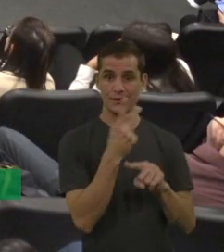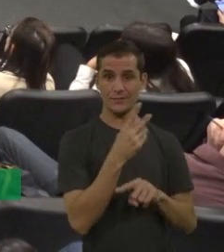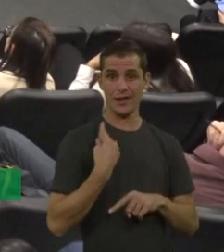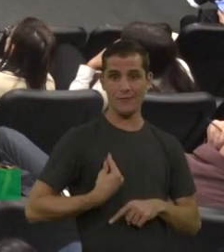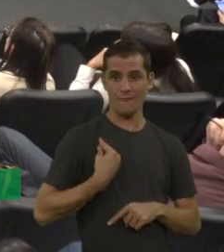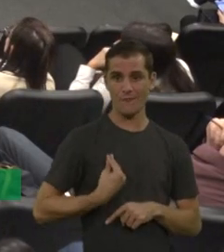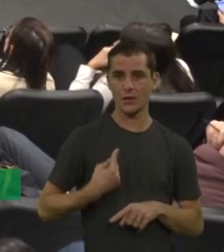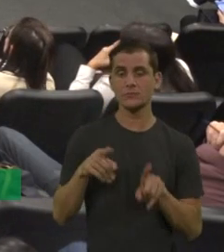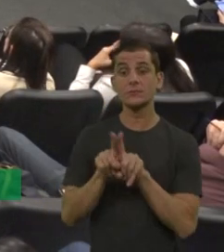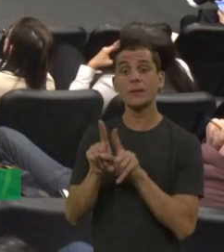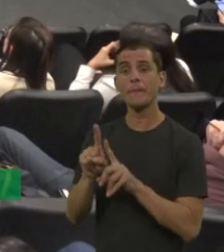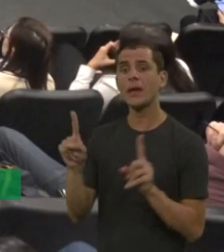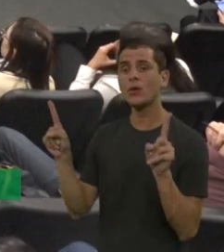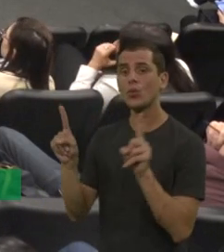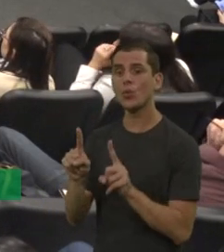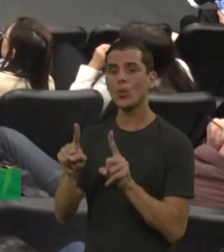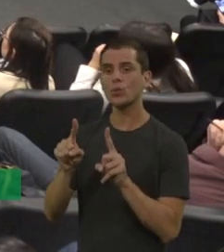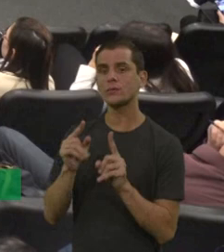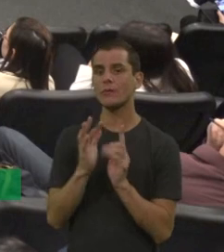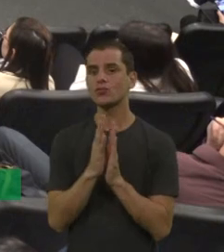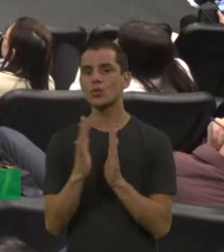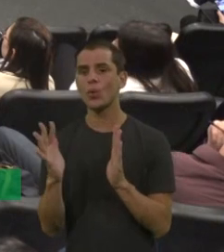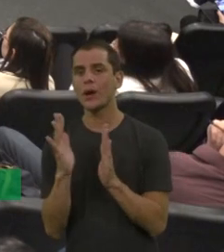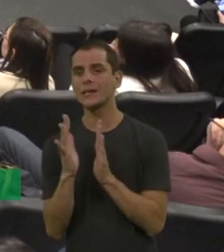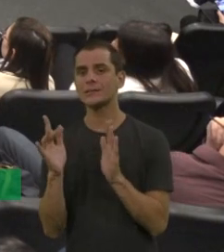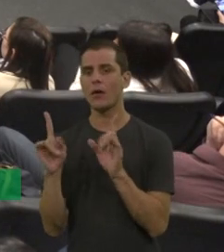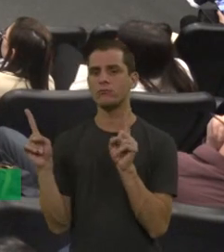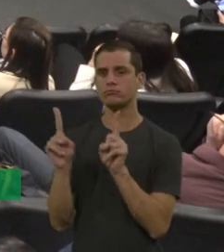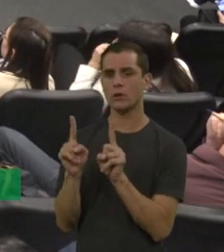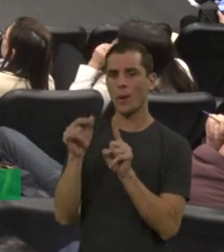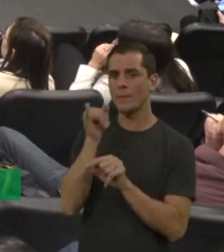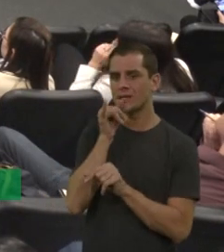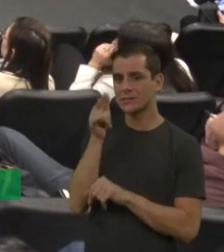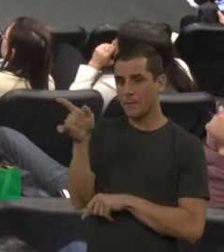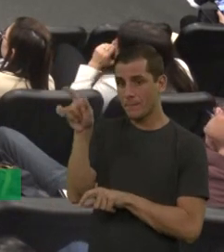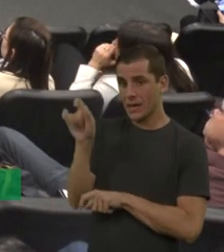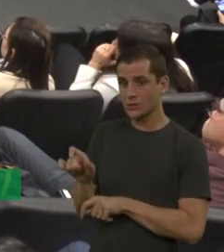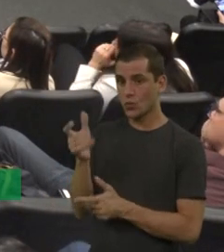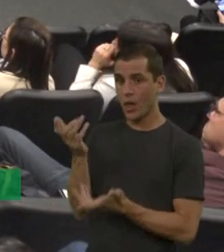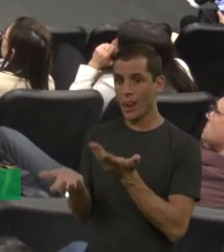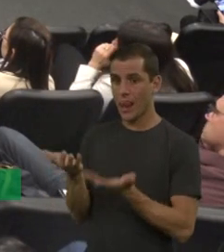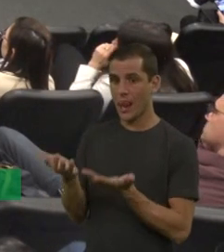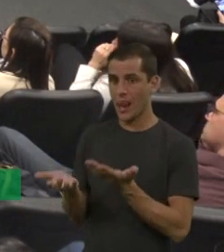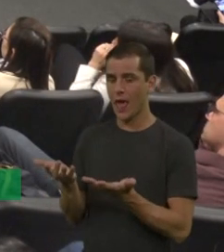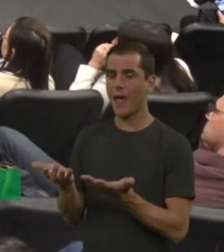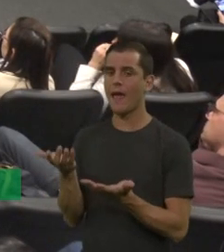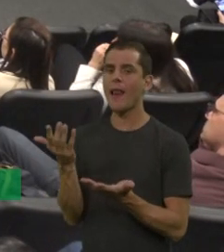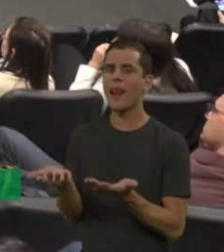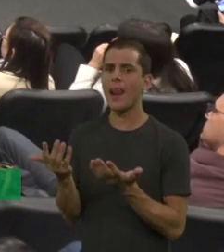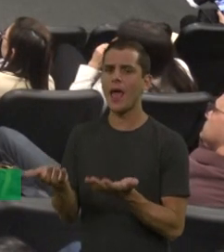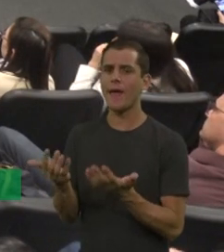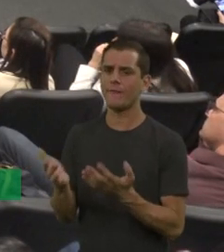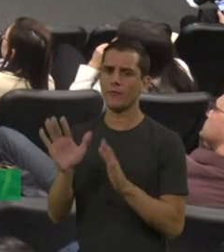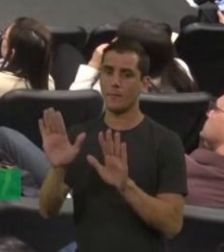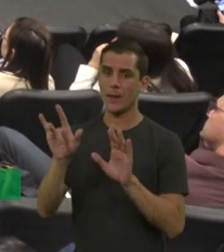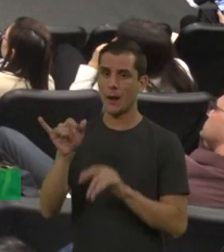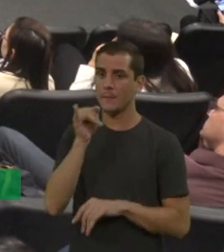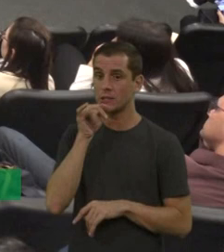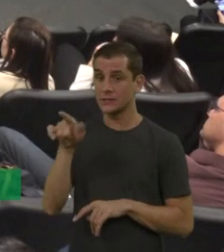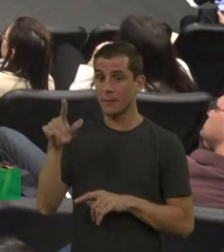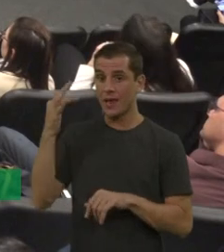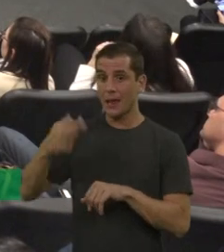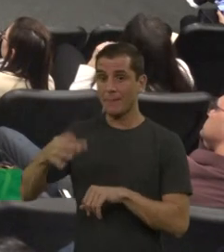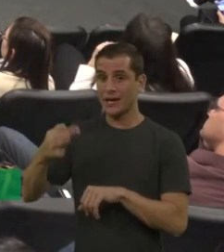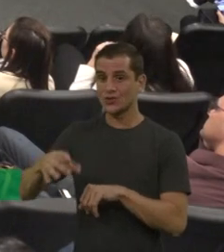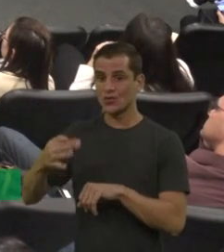curta duração é quando o paciente é leve, mas ele, por exemplo, sofreu uma fratura por outro motivo que não hemofilia e precisa